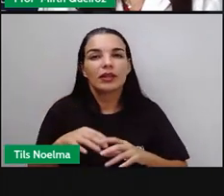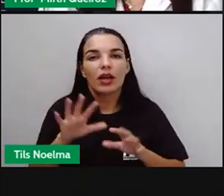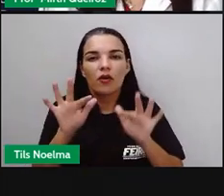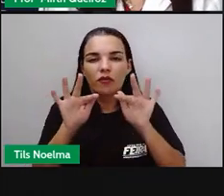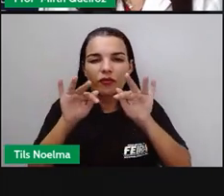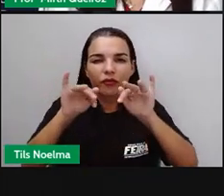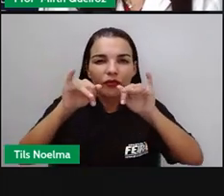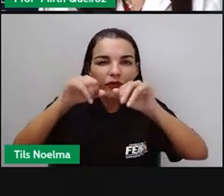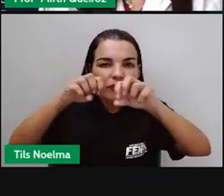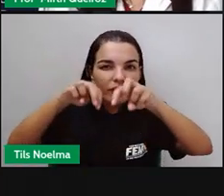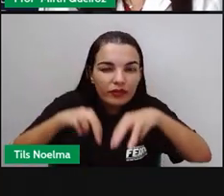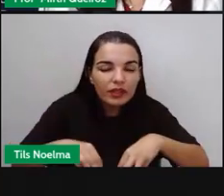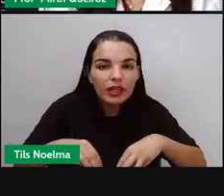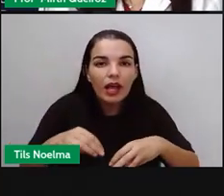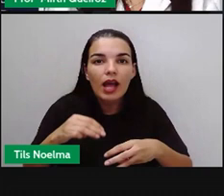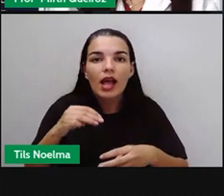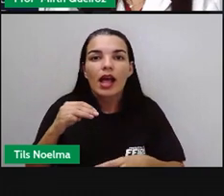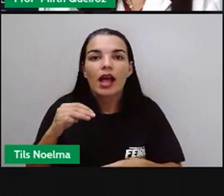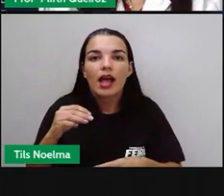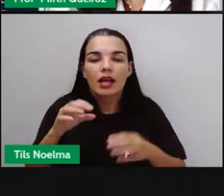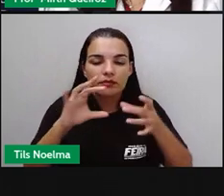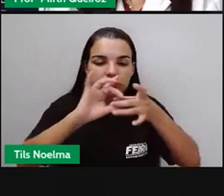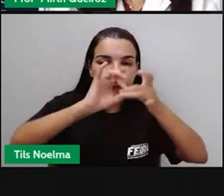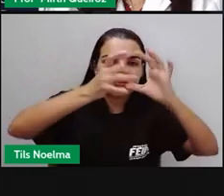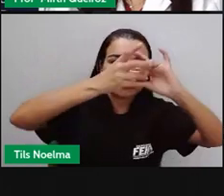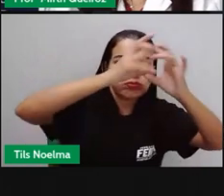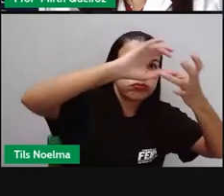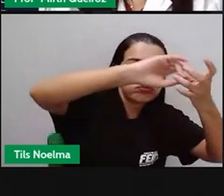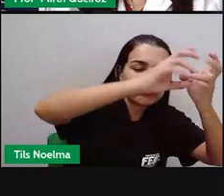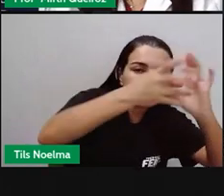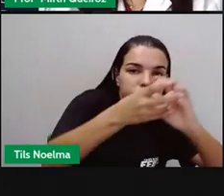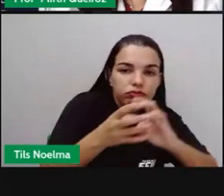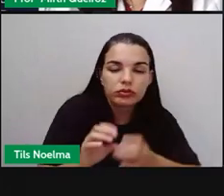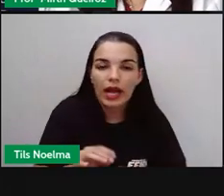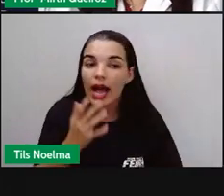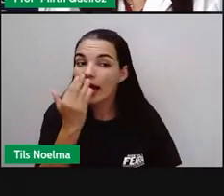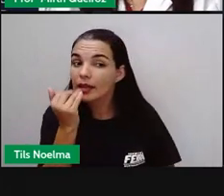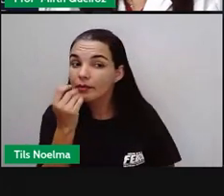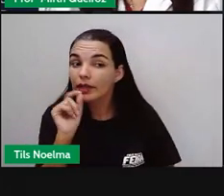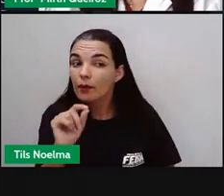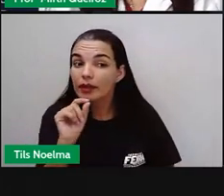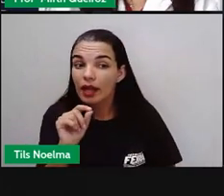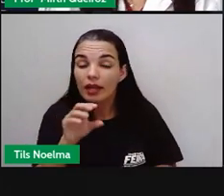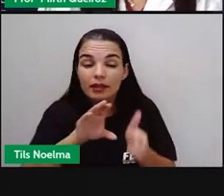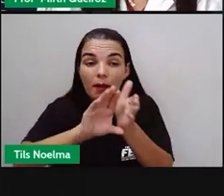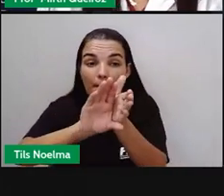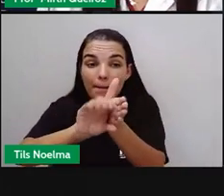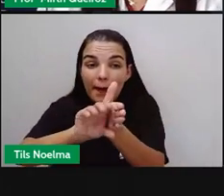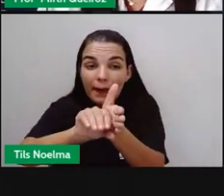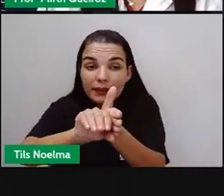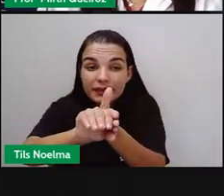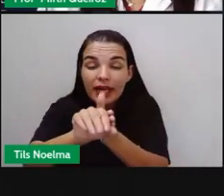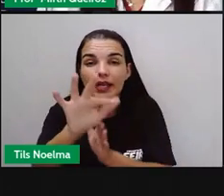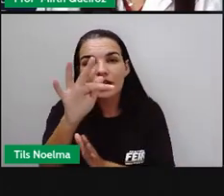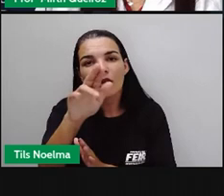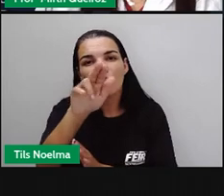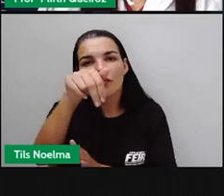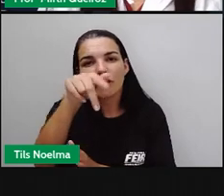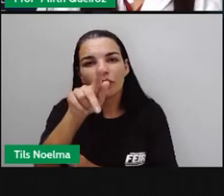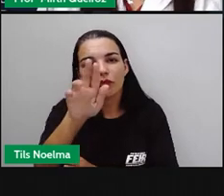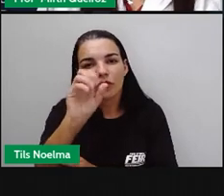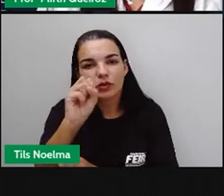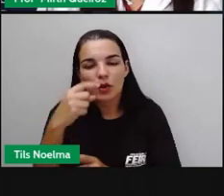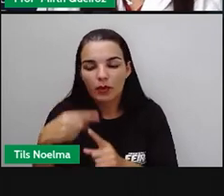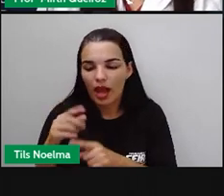ao final, ali na cadeia alimentar, nós tínhamos os decompositores. Que são os fungos e as bactérias que ajudam aí na decomposição